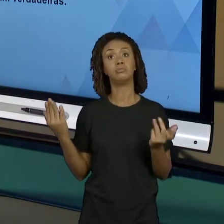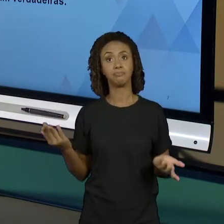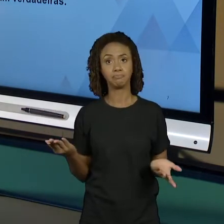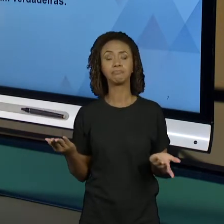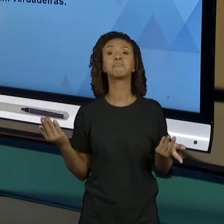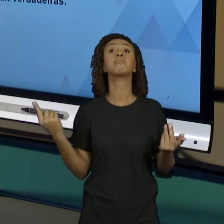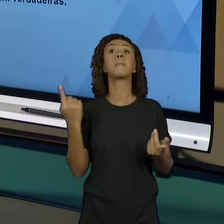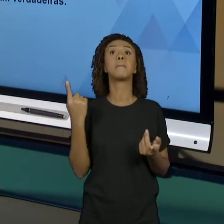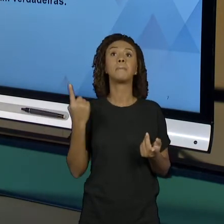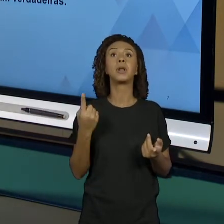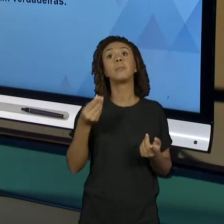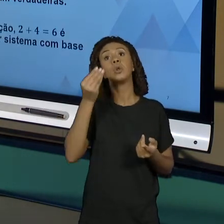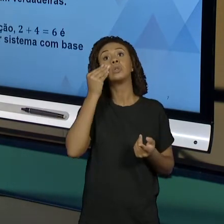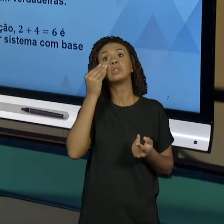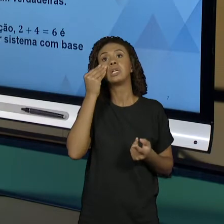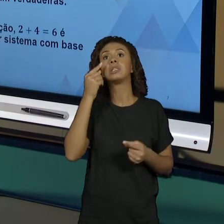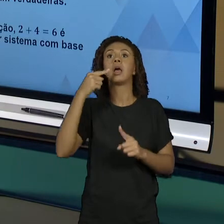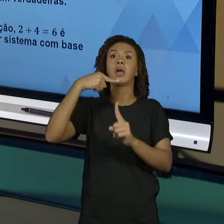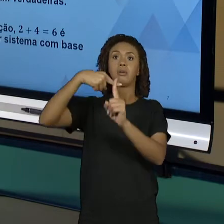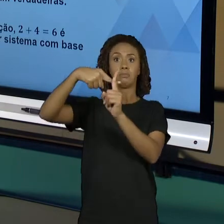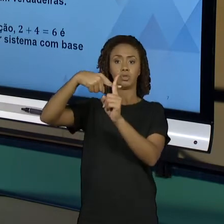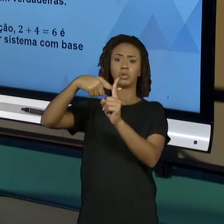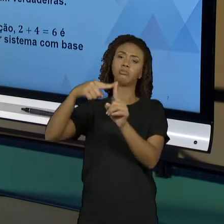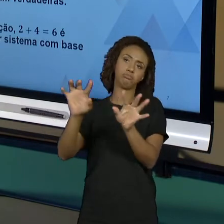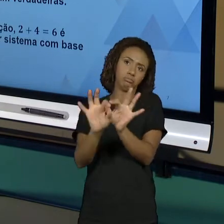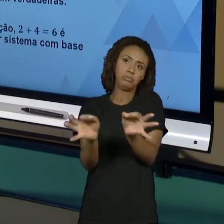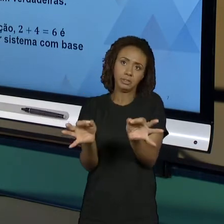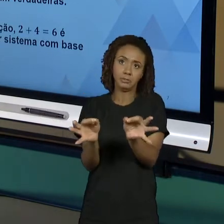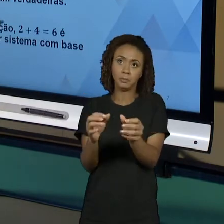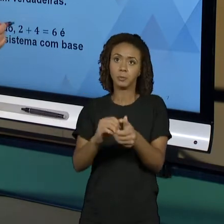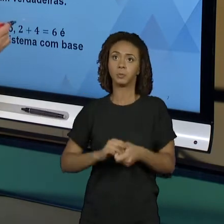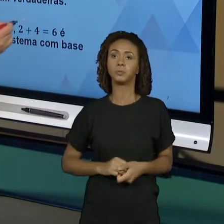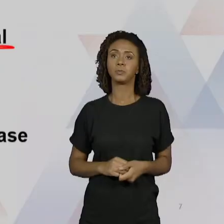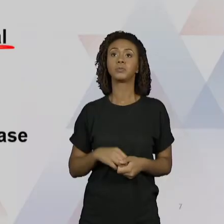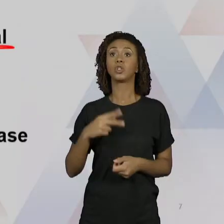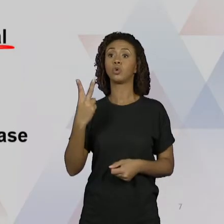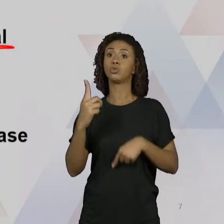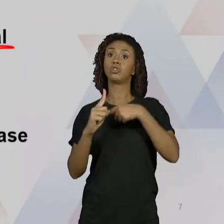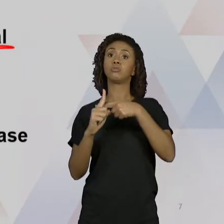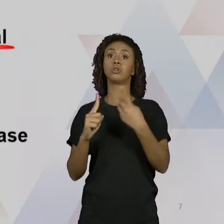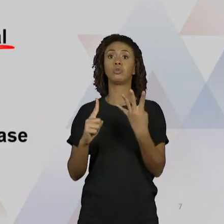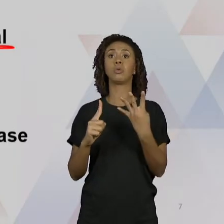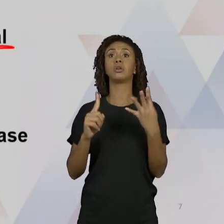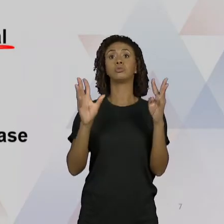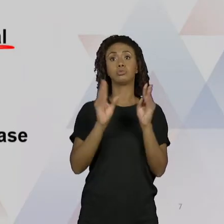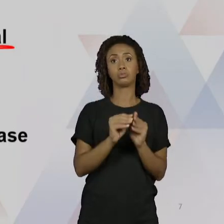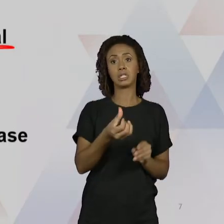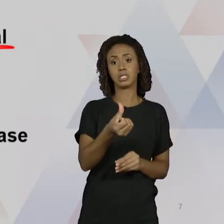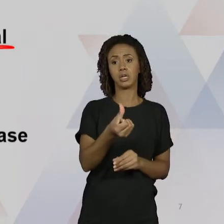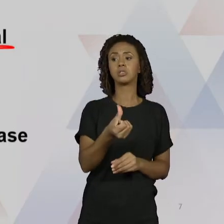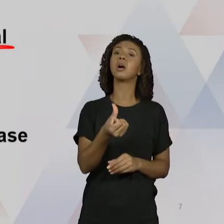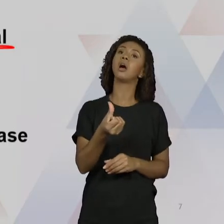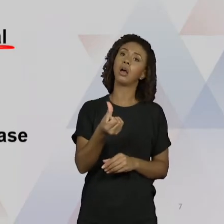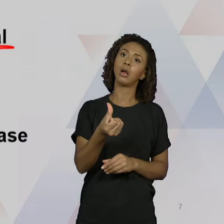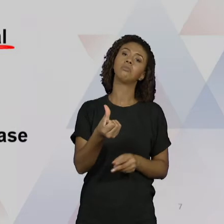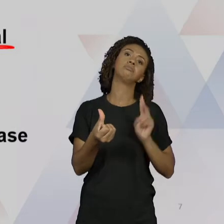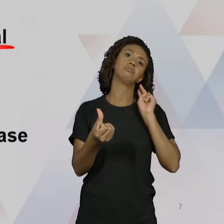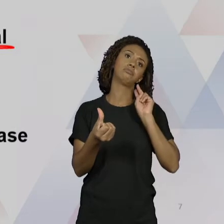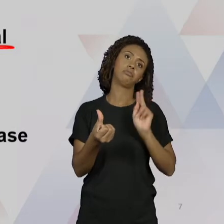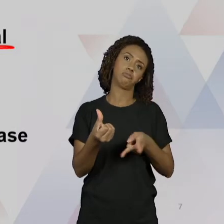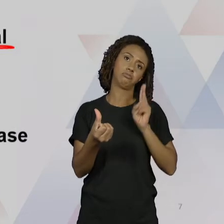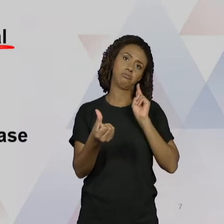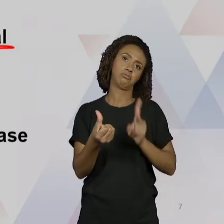vou começar pela operação de adição, que ela é uma operação simples. 2 mais 4 igual a 6, isso é sempre verdadeiro